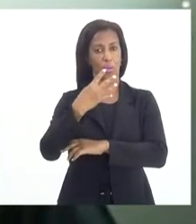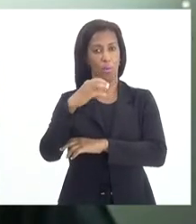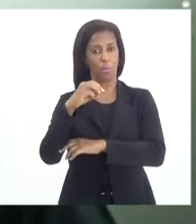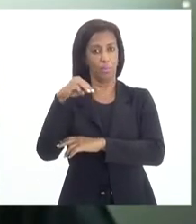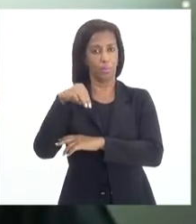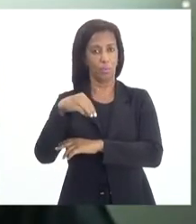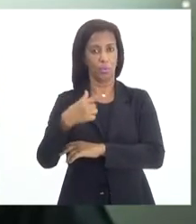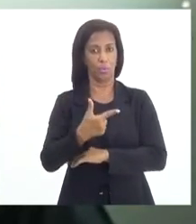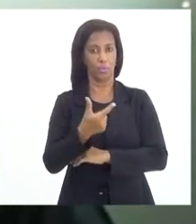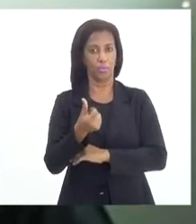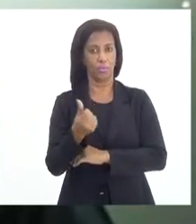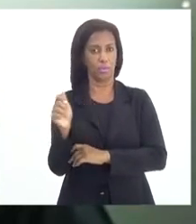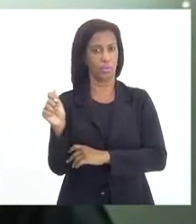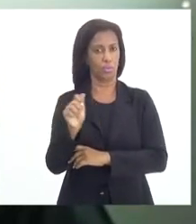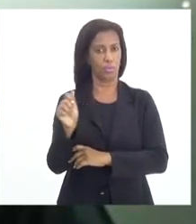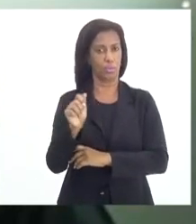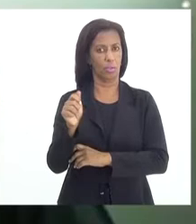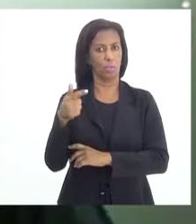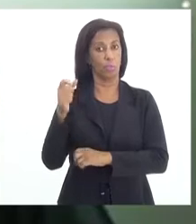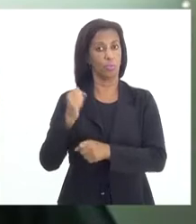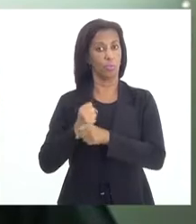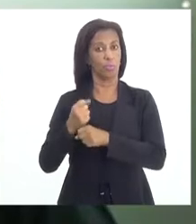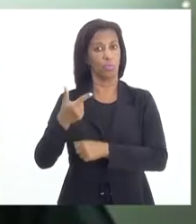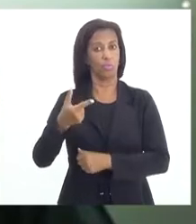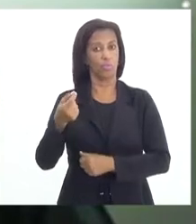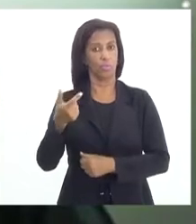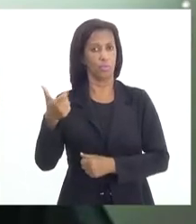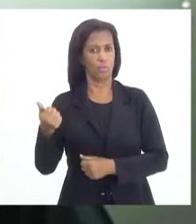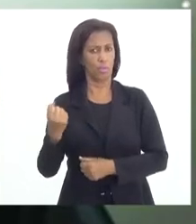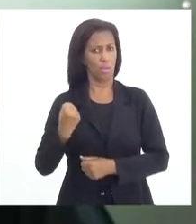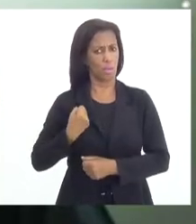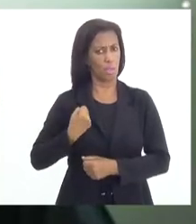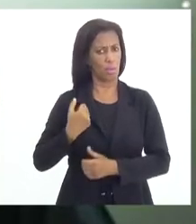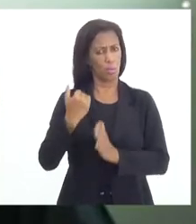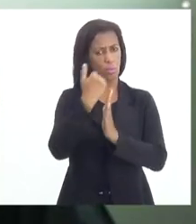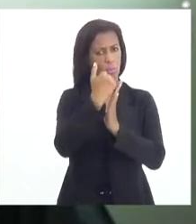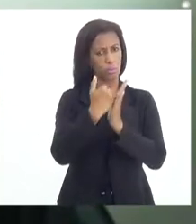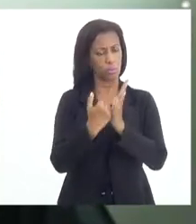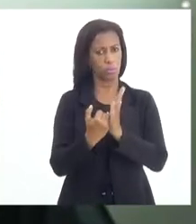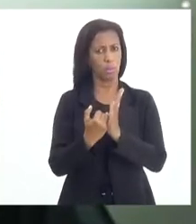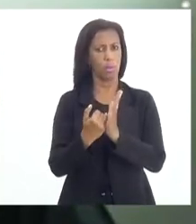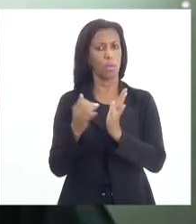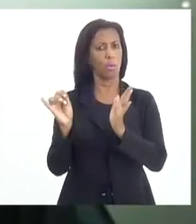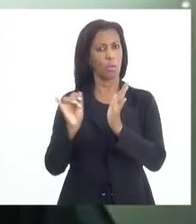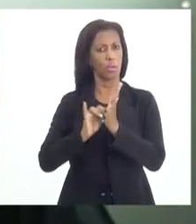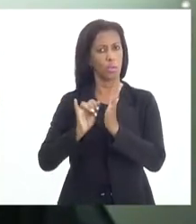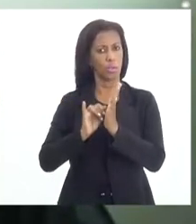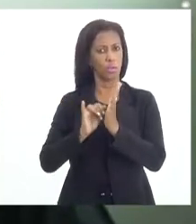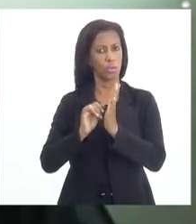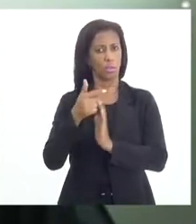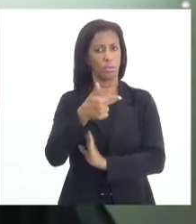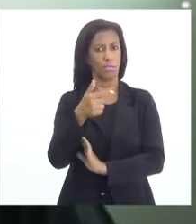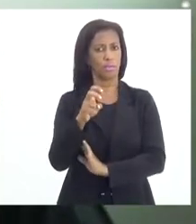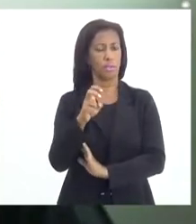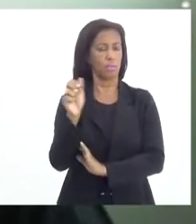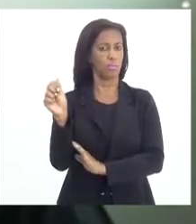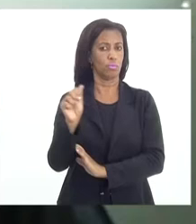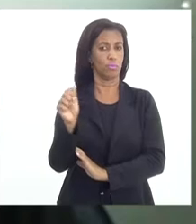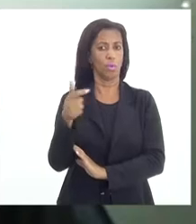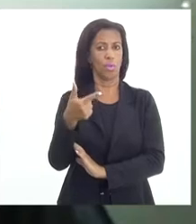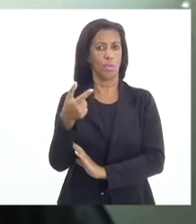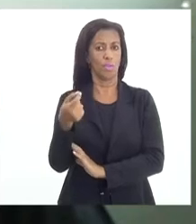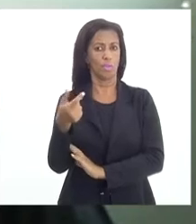26 de agosto de 2021, havendo o número regimental, conforme o edital publicado em 25 de agosto de